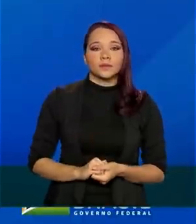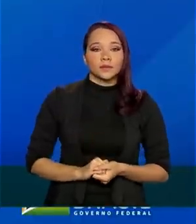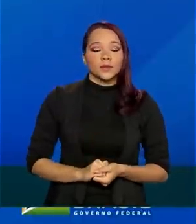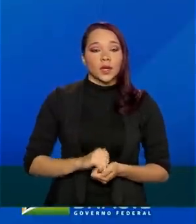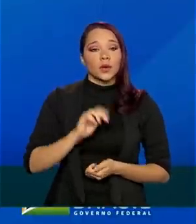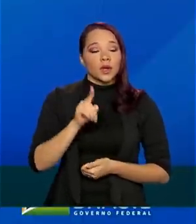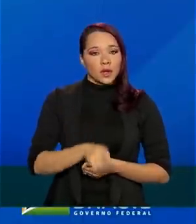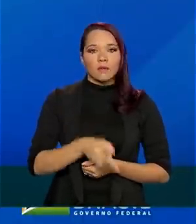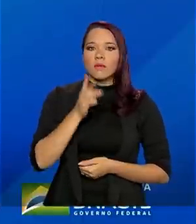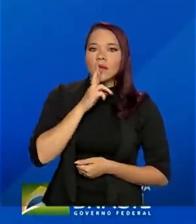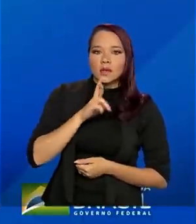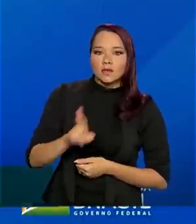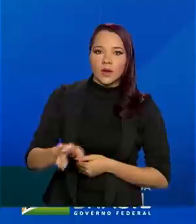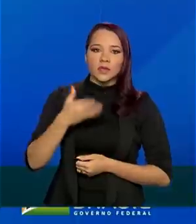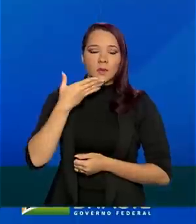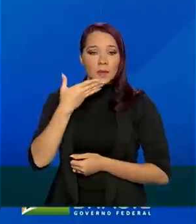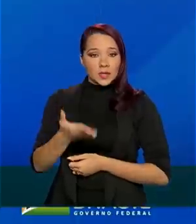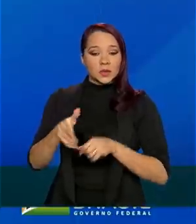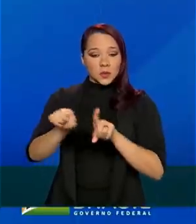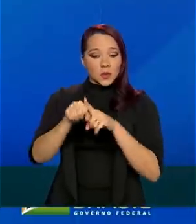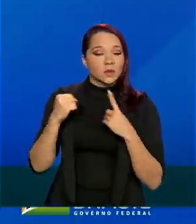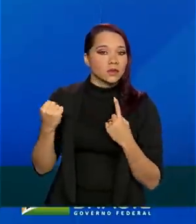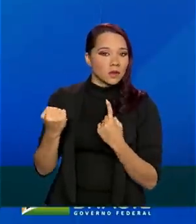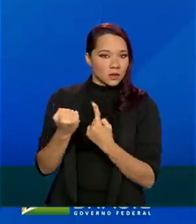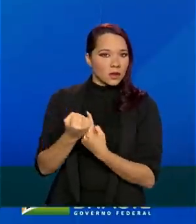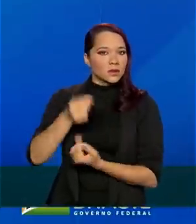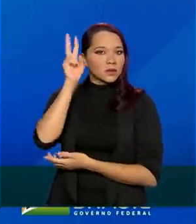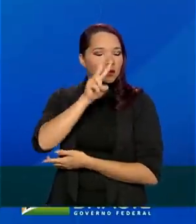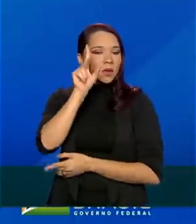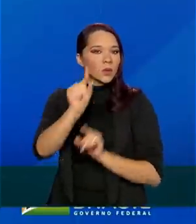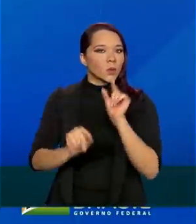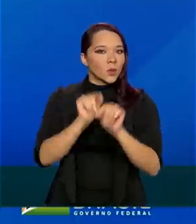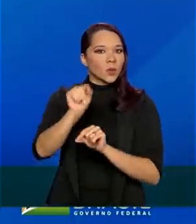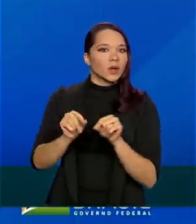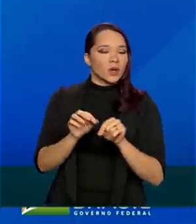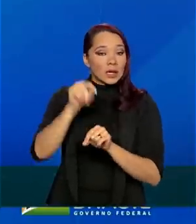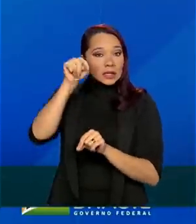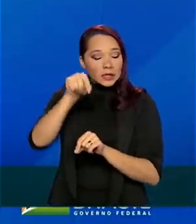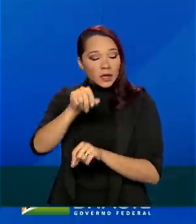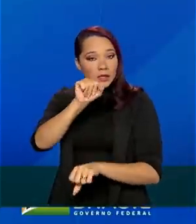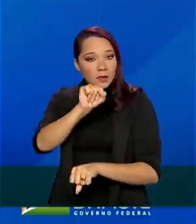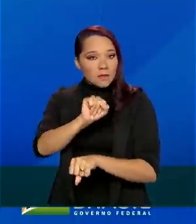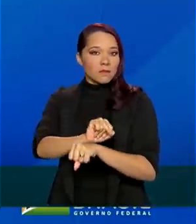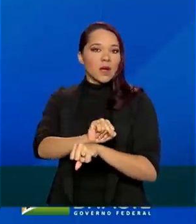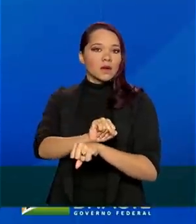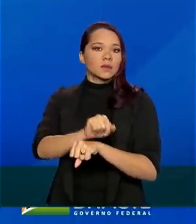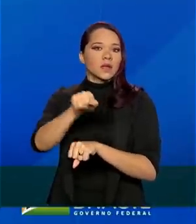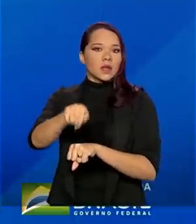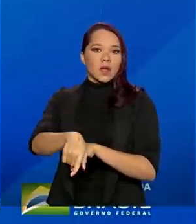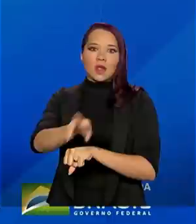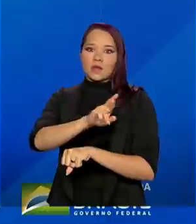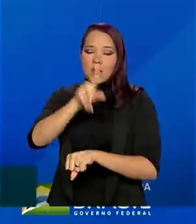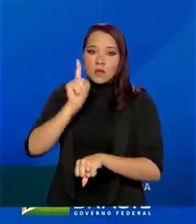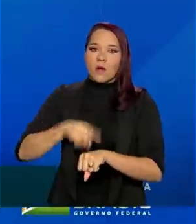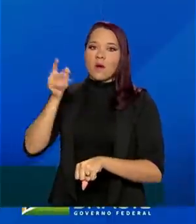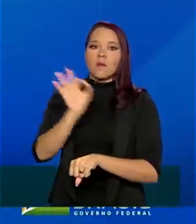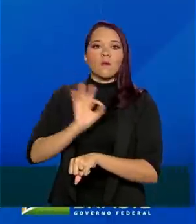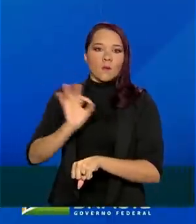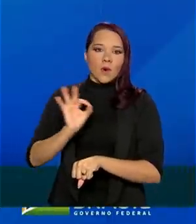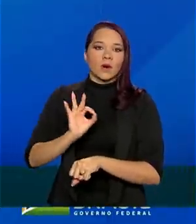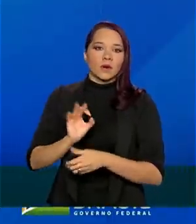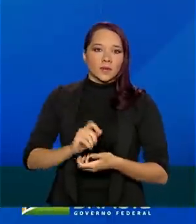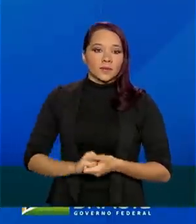resposta à demanda da sociedade, lembrando que esta pausa não é automática.